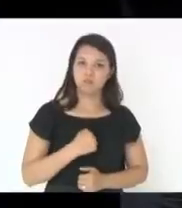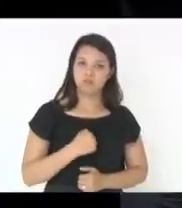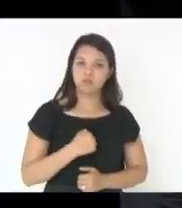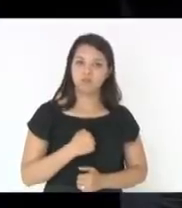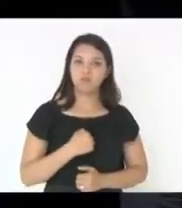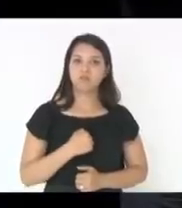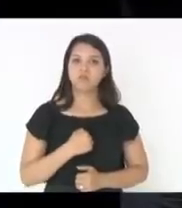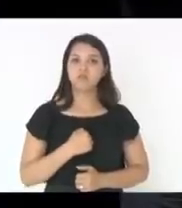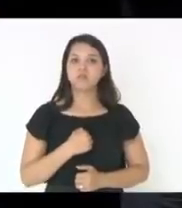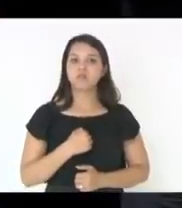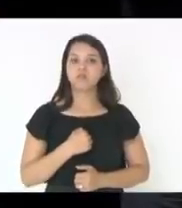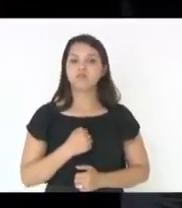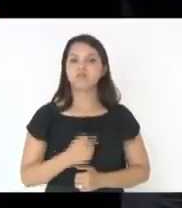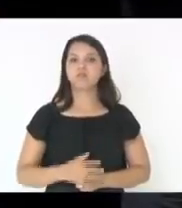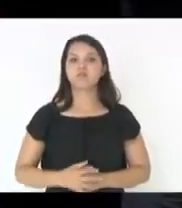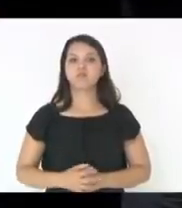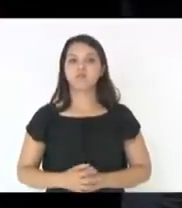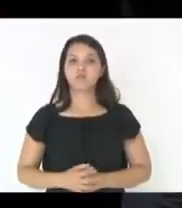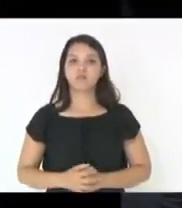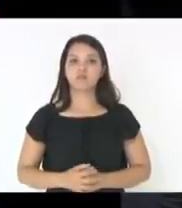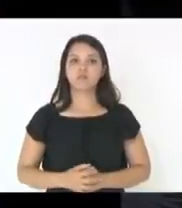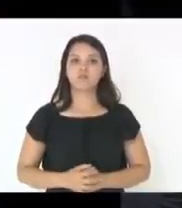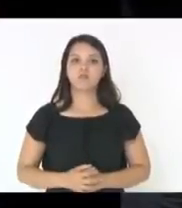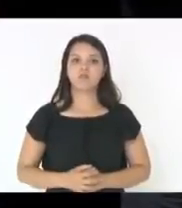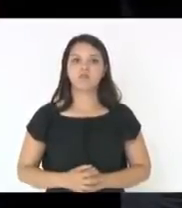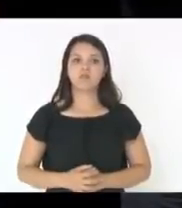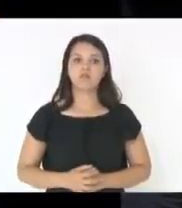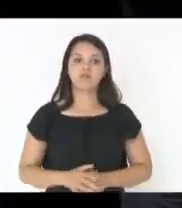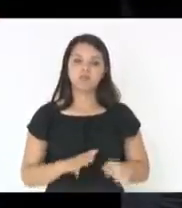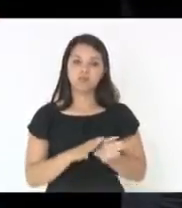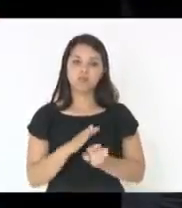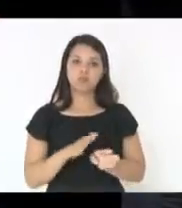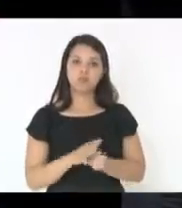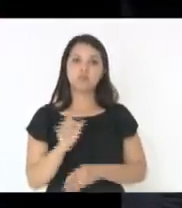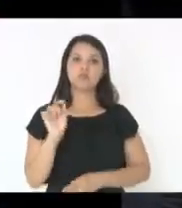mas a orientação é pela